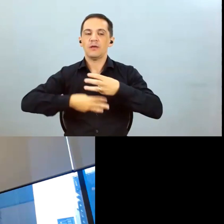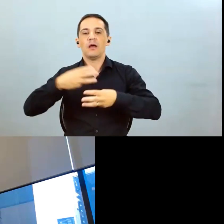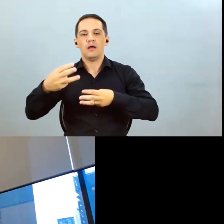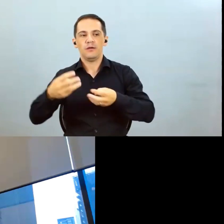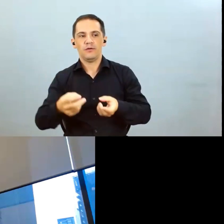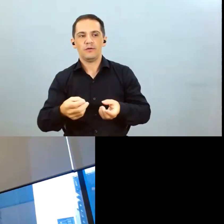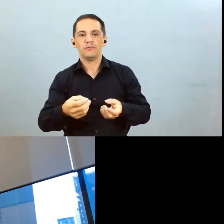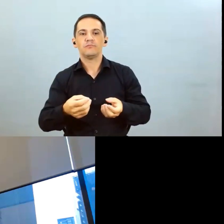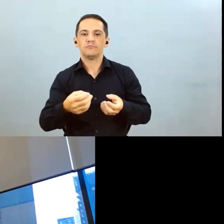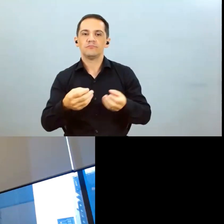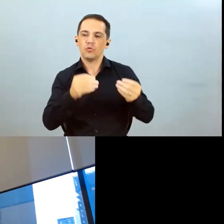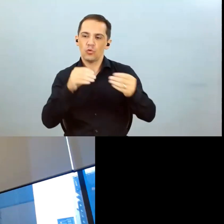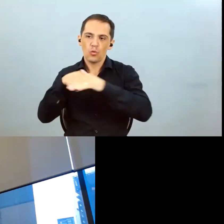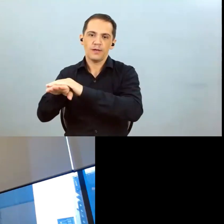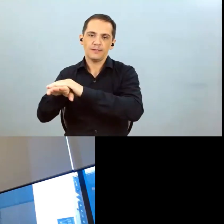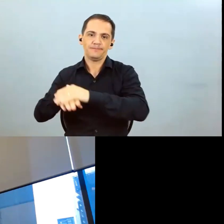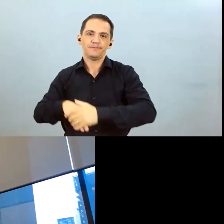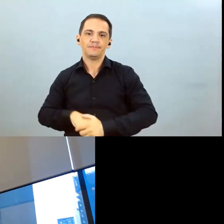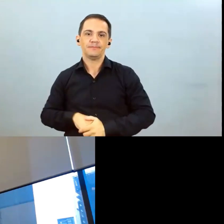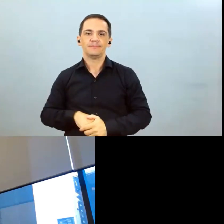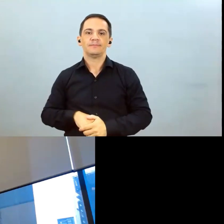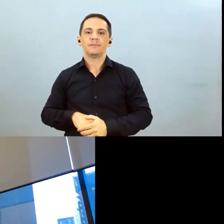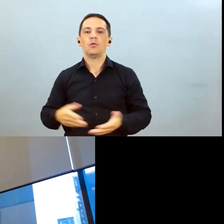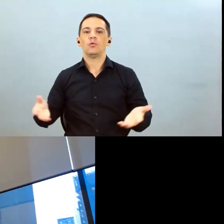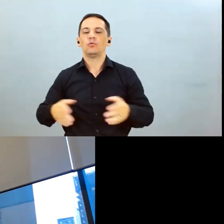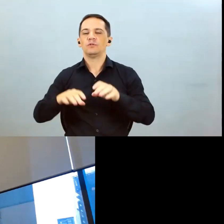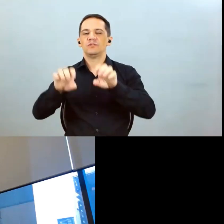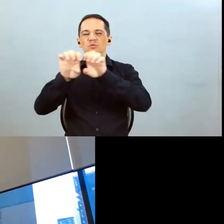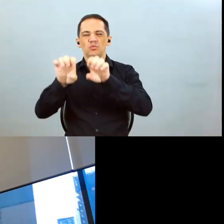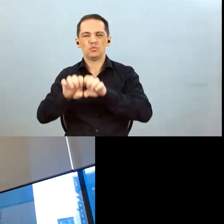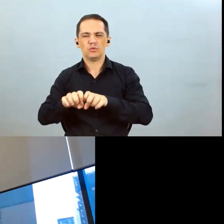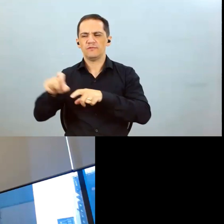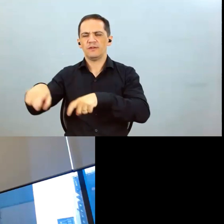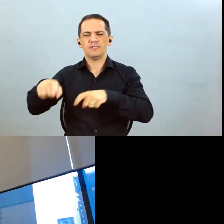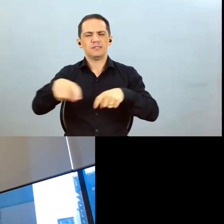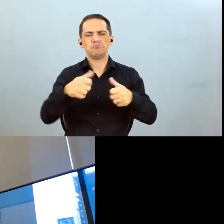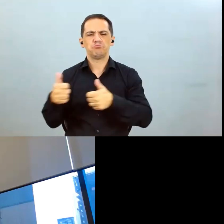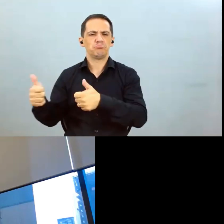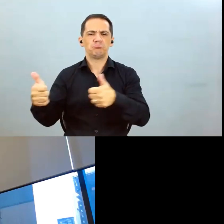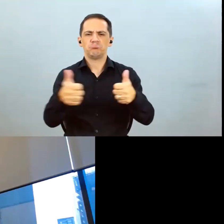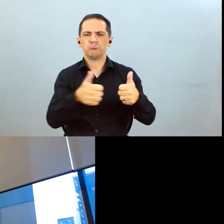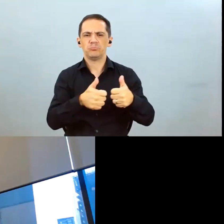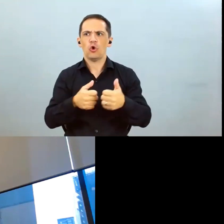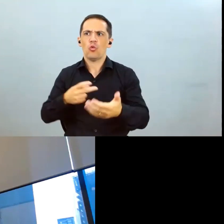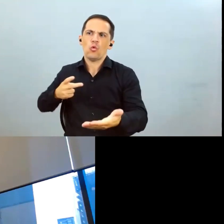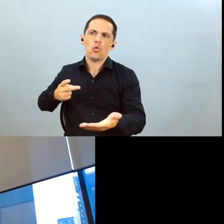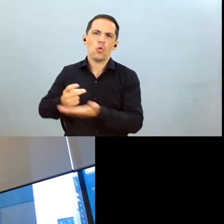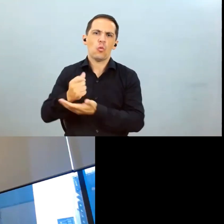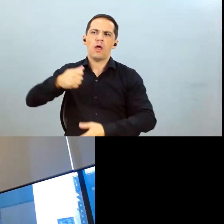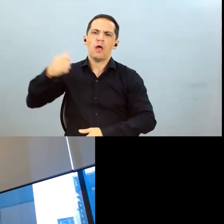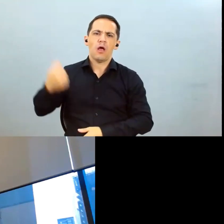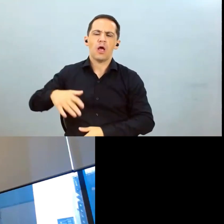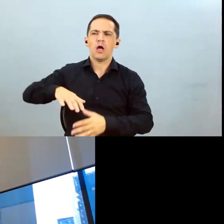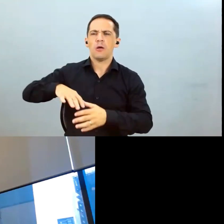estruturada para atender a demanda nossa em cada fazenda então a gente não tem essa necessidade de sair para um investimento pesado em armazenagem nesse